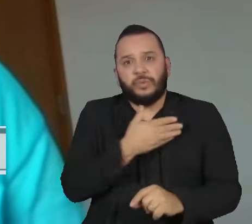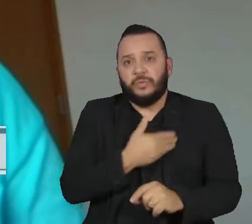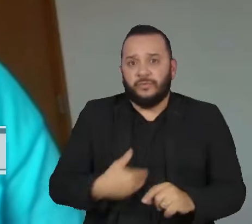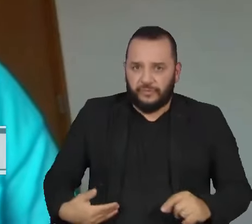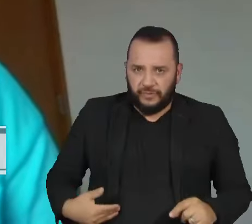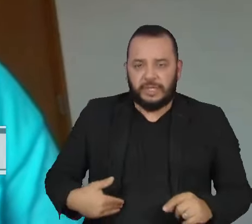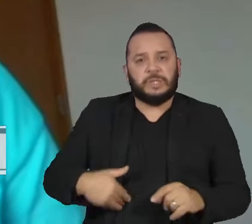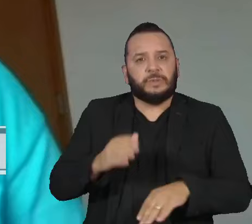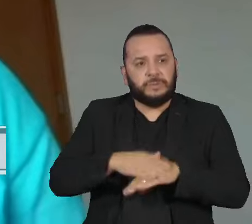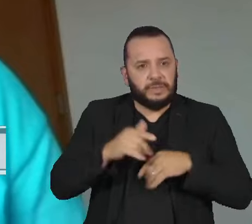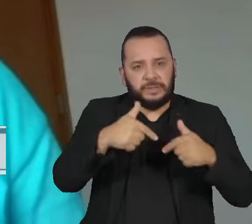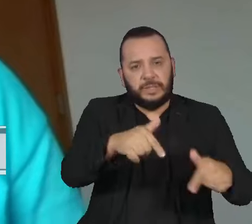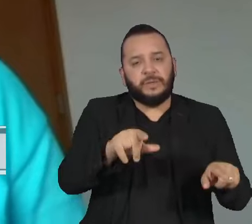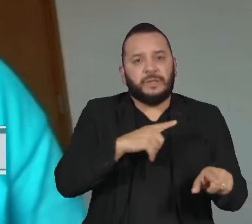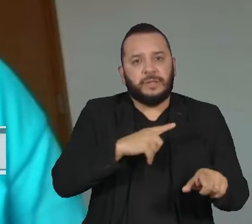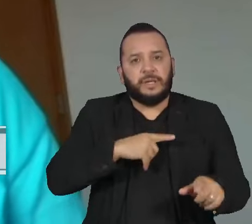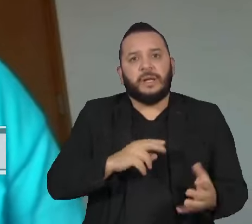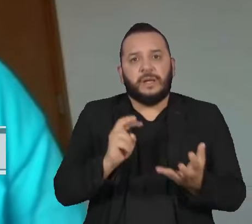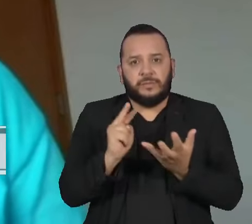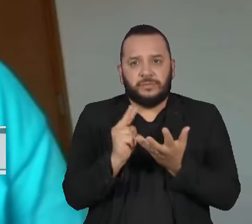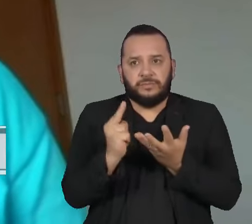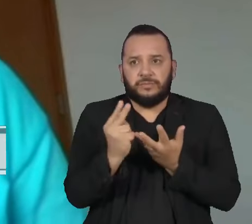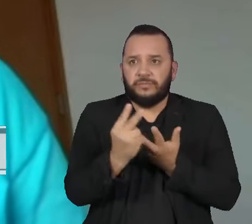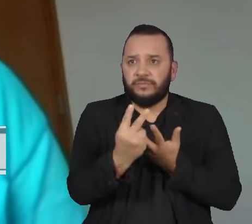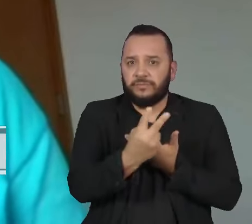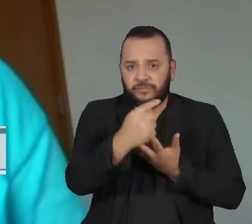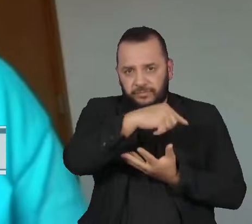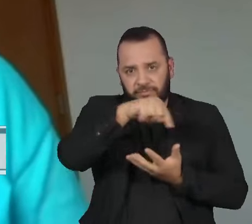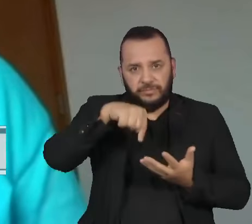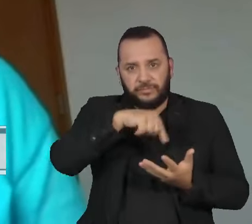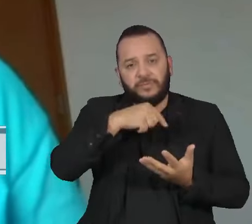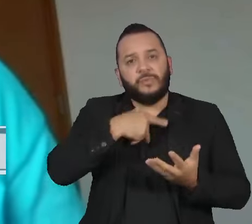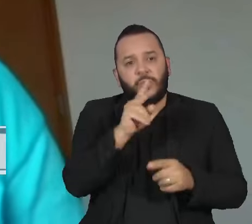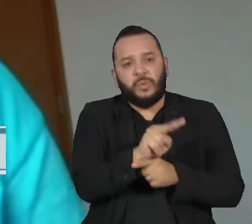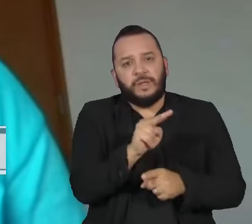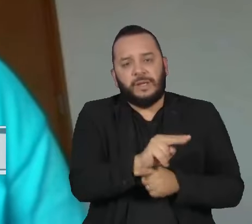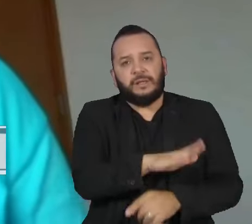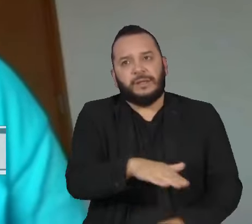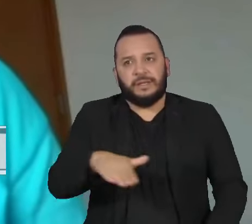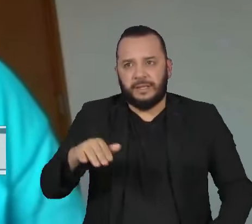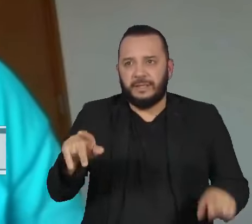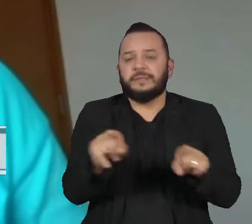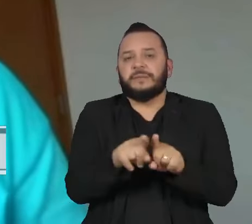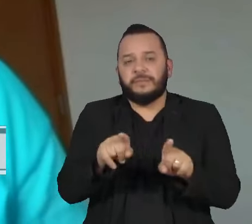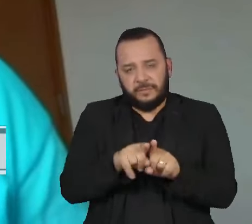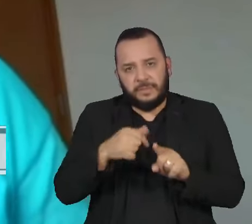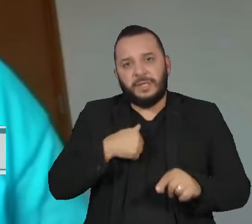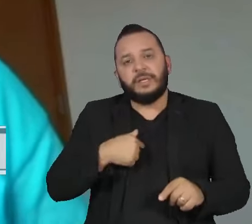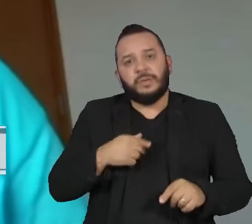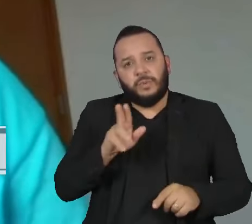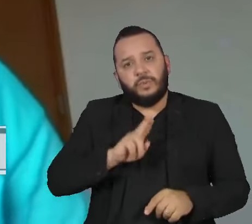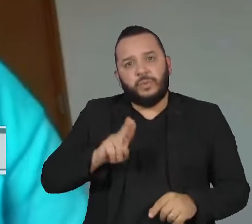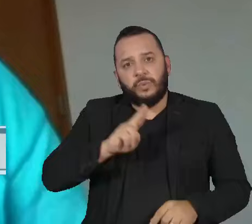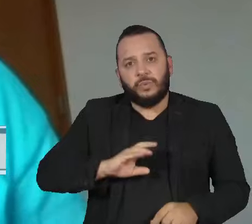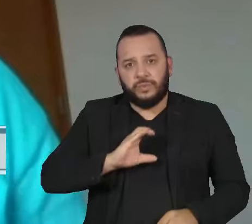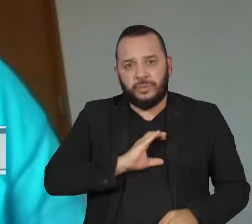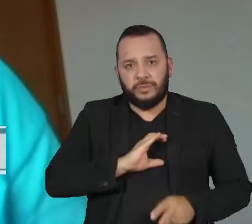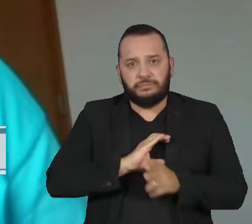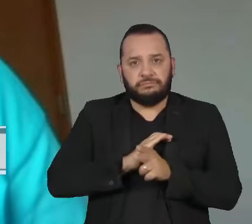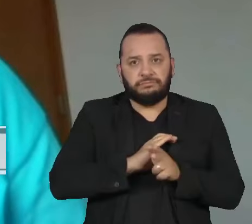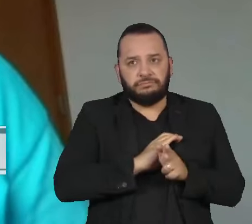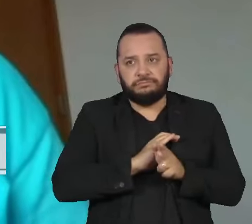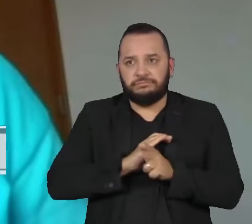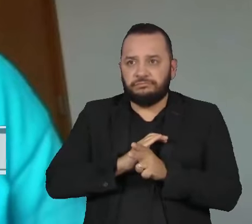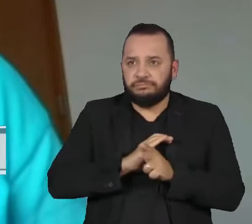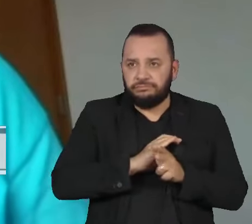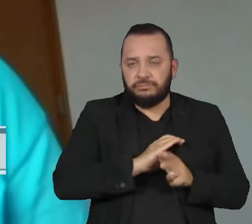desde ter um conselho tutelar bem capacitado no município, a discutir, por exemplo, o uso de câmaras corporais. Então, envolve todos